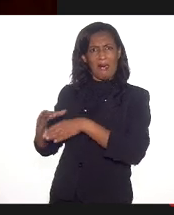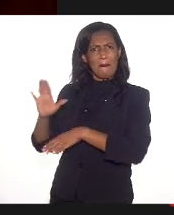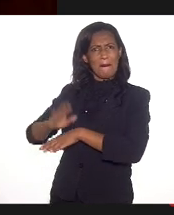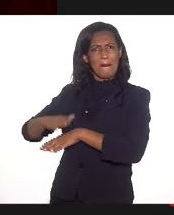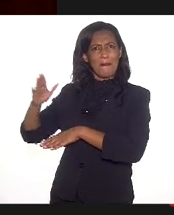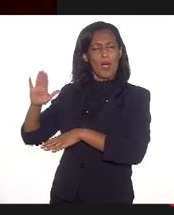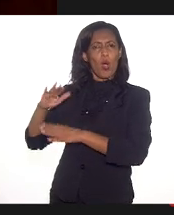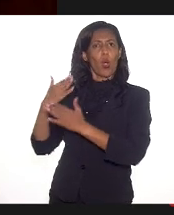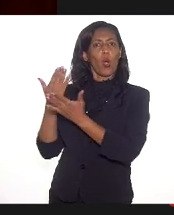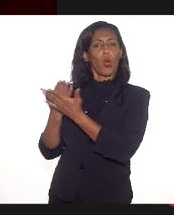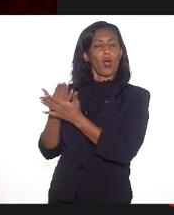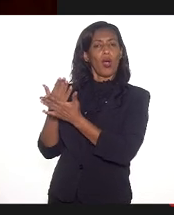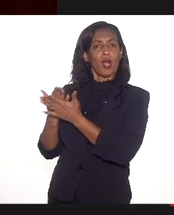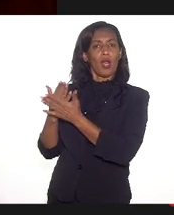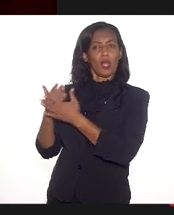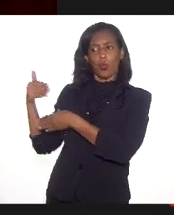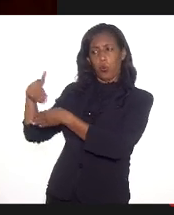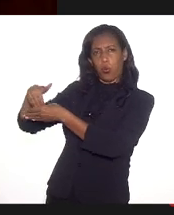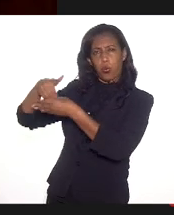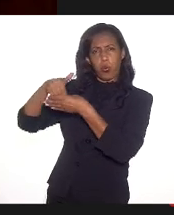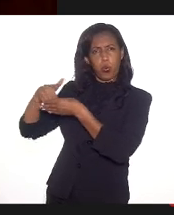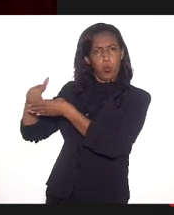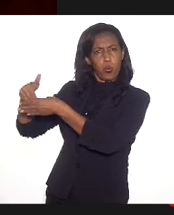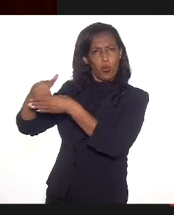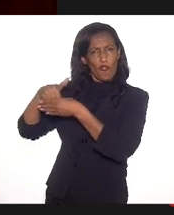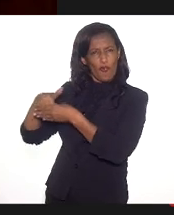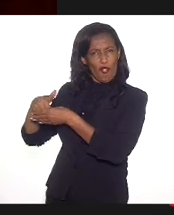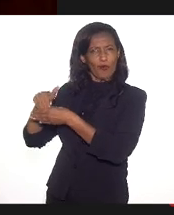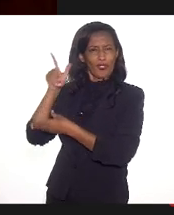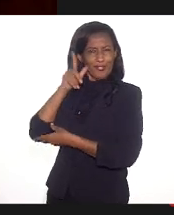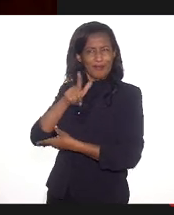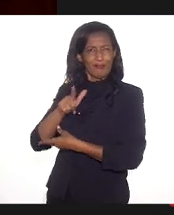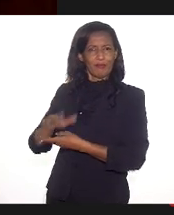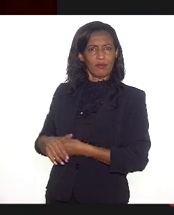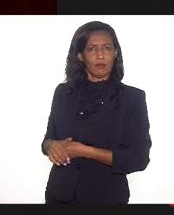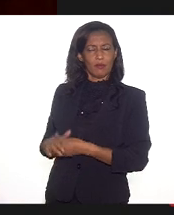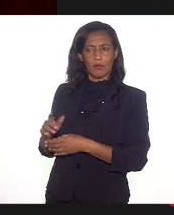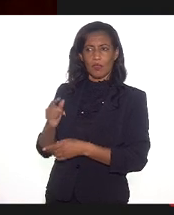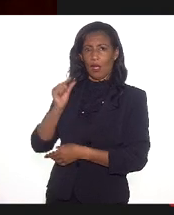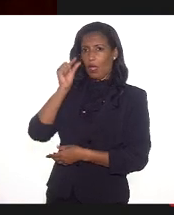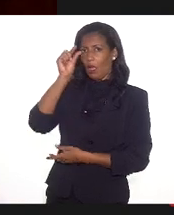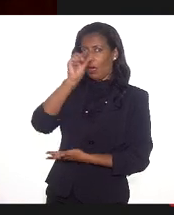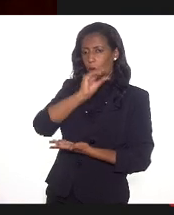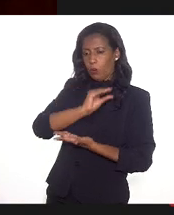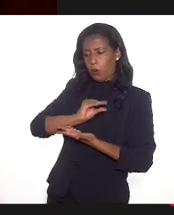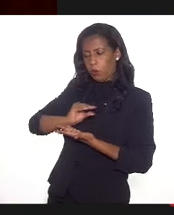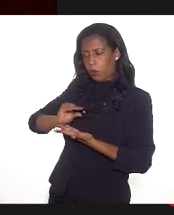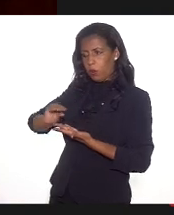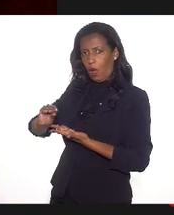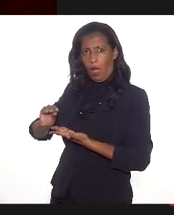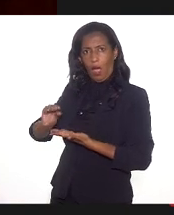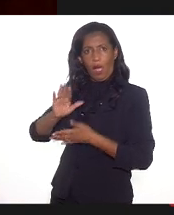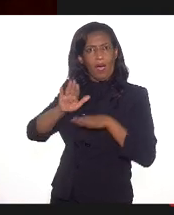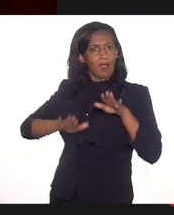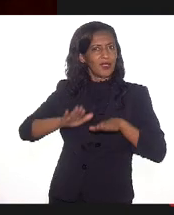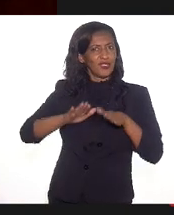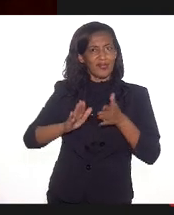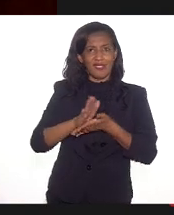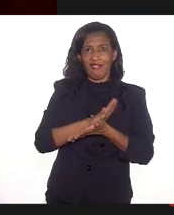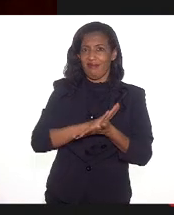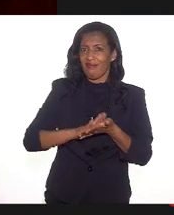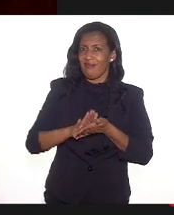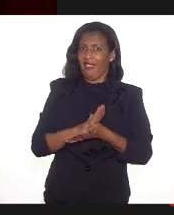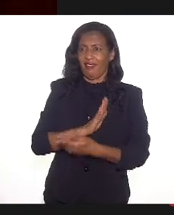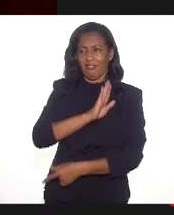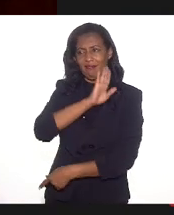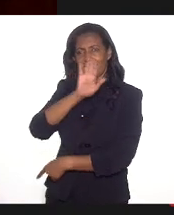colégio eleitoral, que é a maior extensão territorial, recebe muito pouco, às vezes, nada de investimento